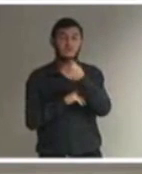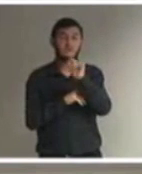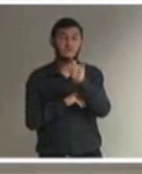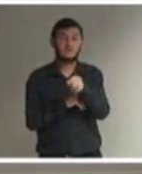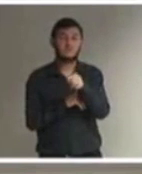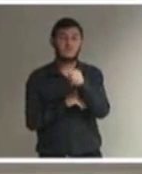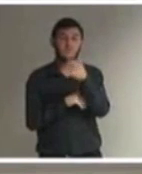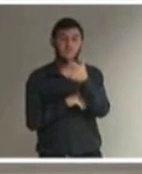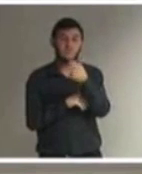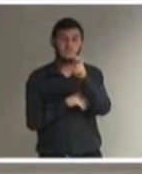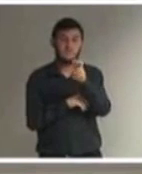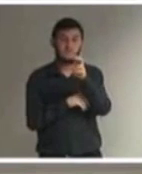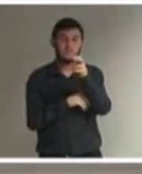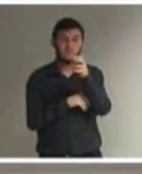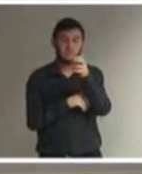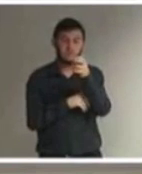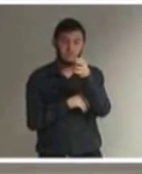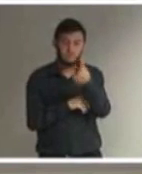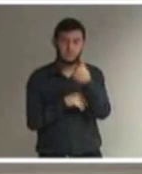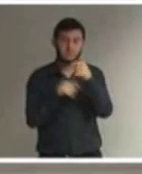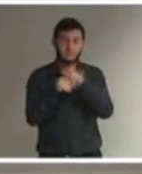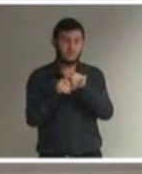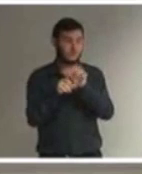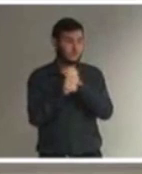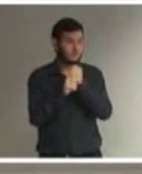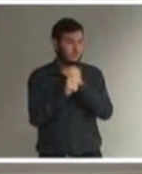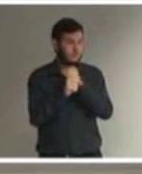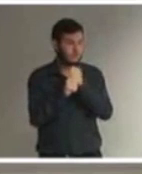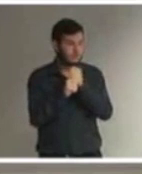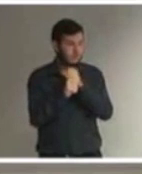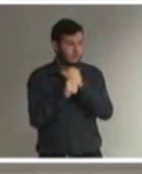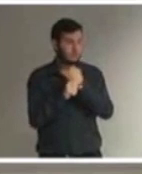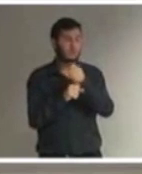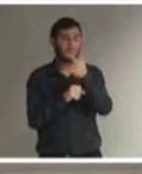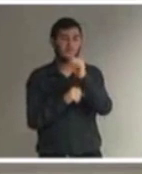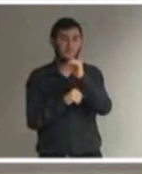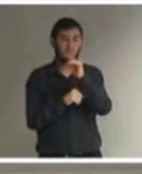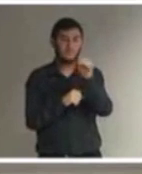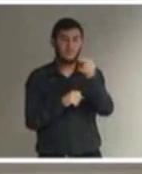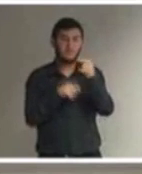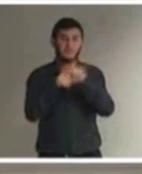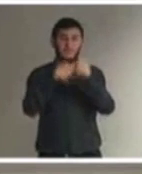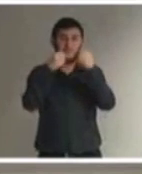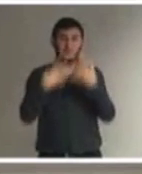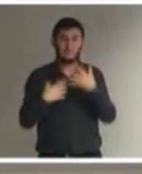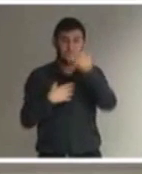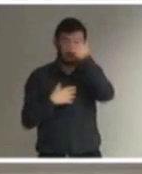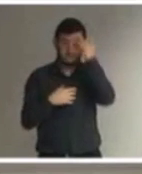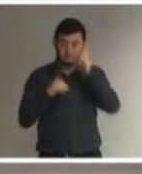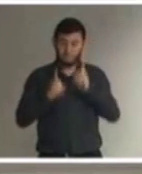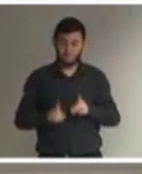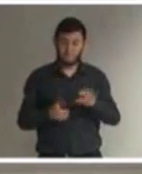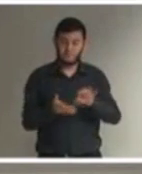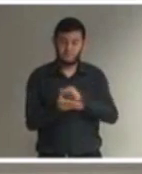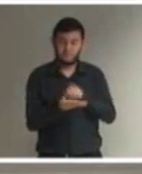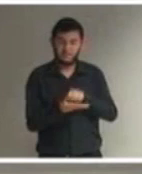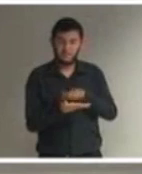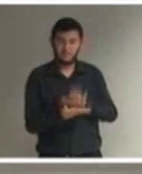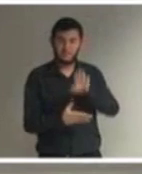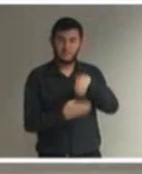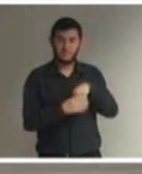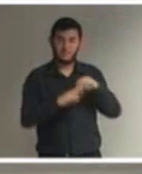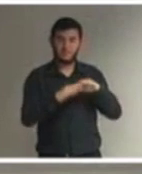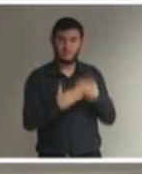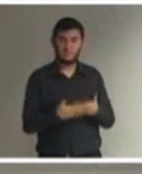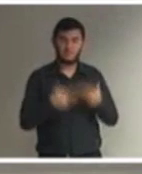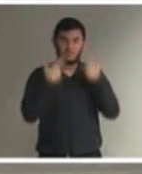de 2007, e que explicam que as pessoas com deficiência matriculadas nas escolas comuns, elas